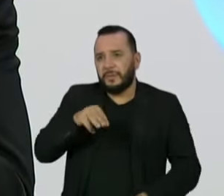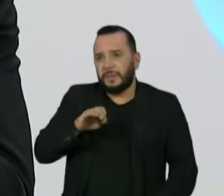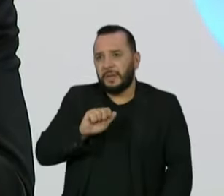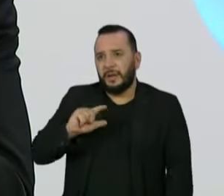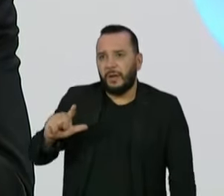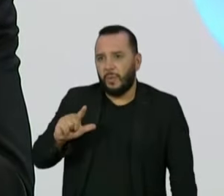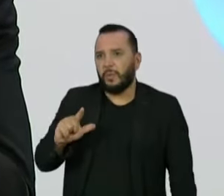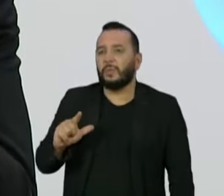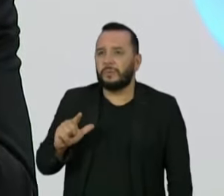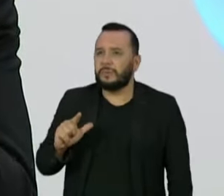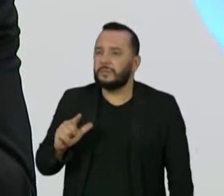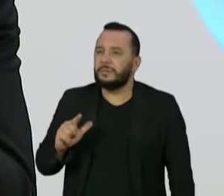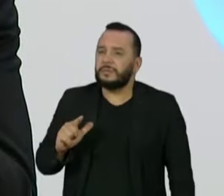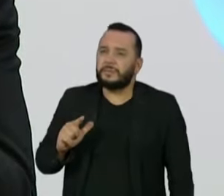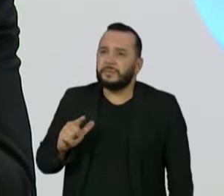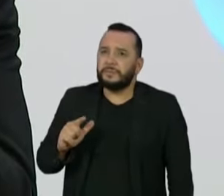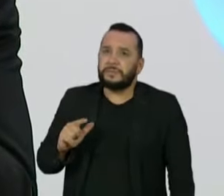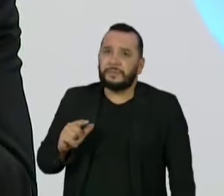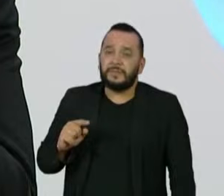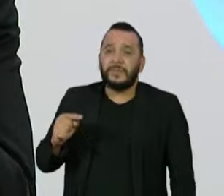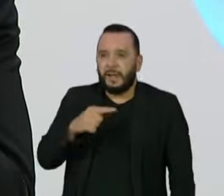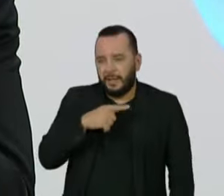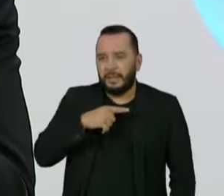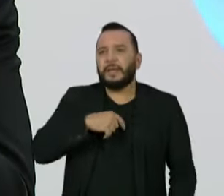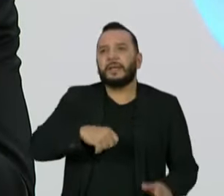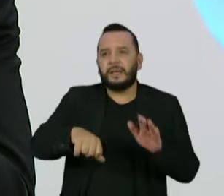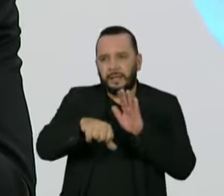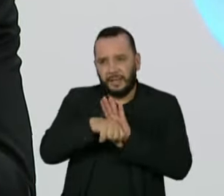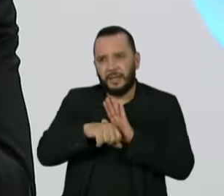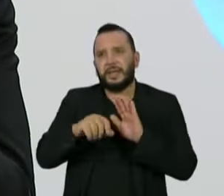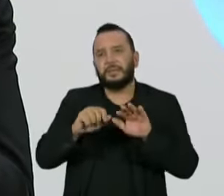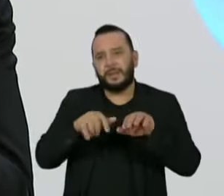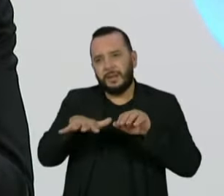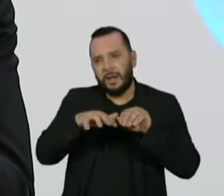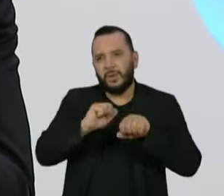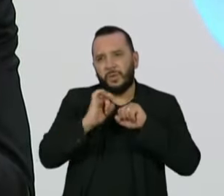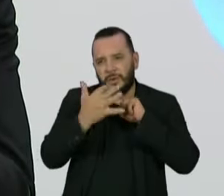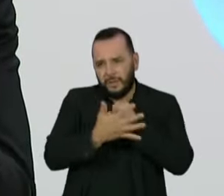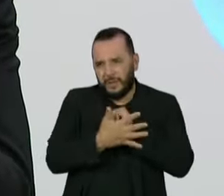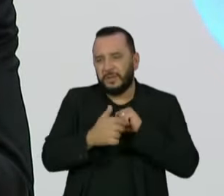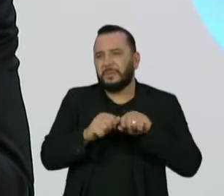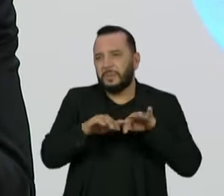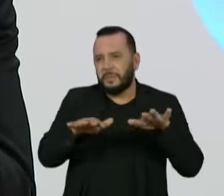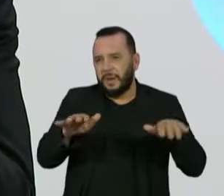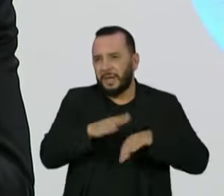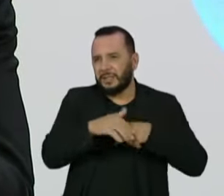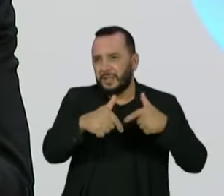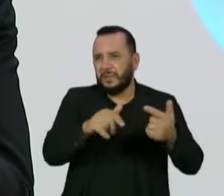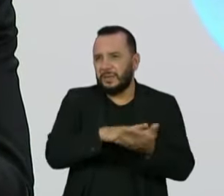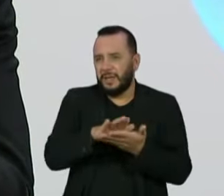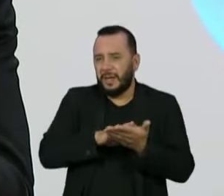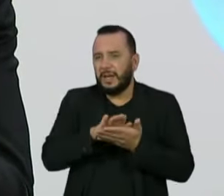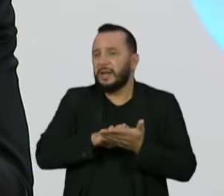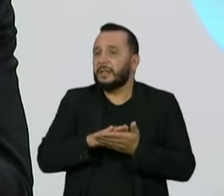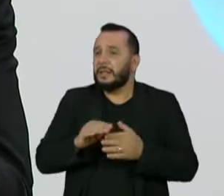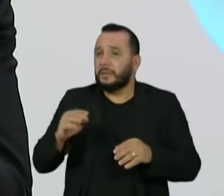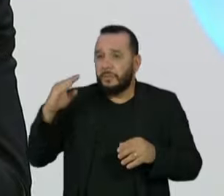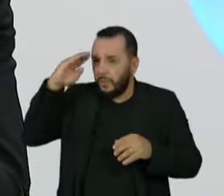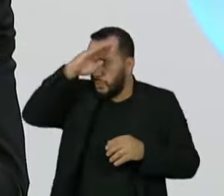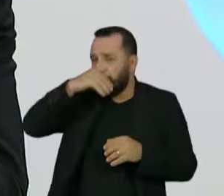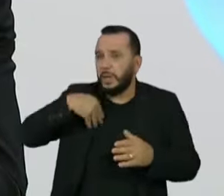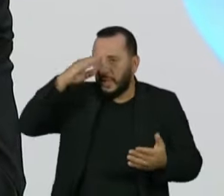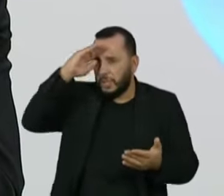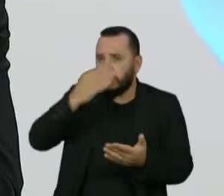Reale Júnior. Então, o crime de epidemia agravado pelo resultado da morte parece muito claro. Jair Bolsonaro apostou na imunidade de rebanho